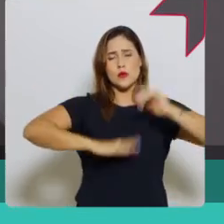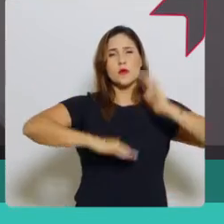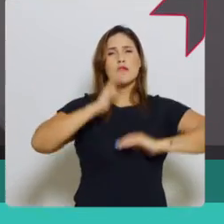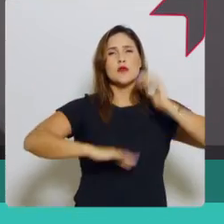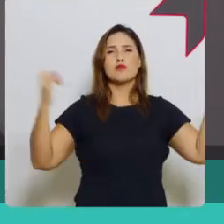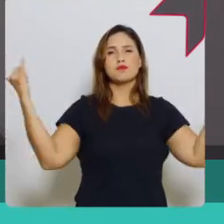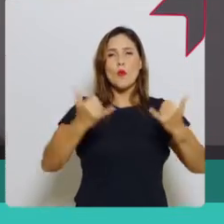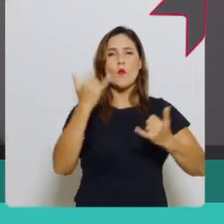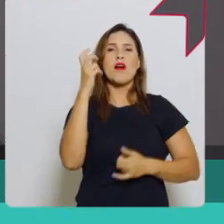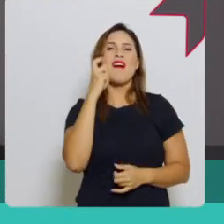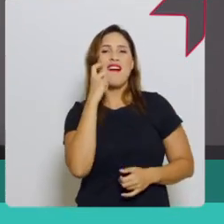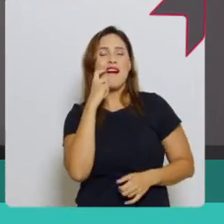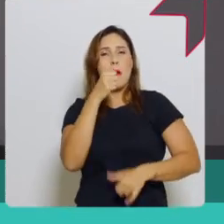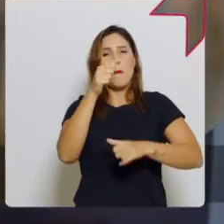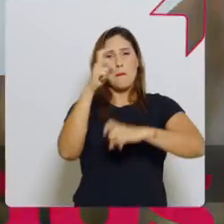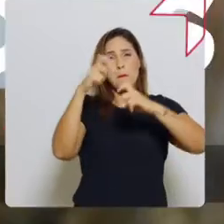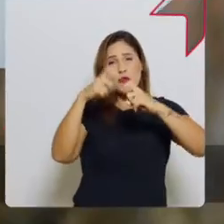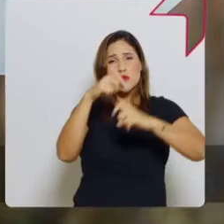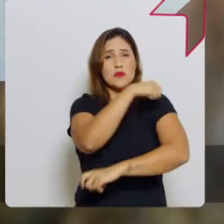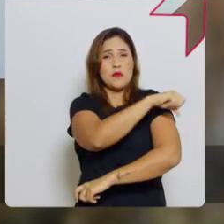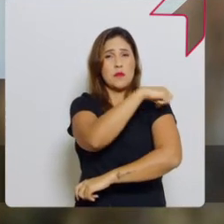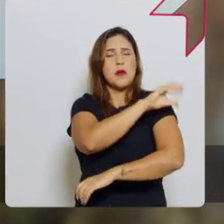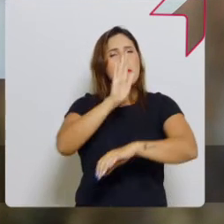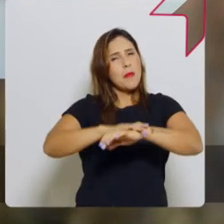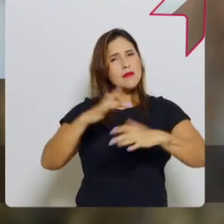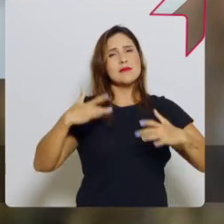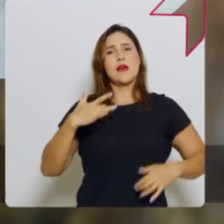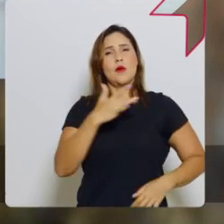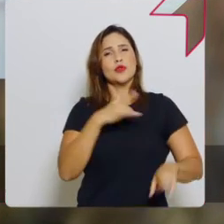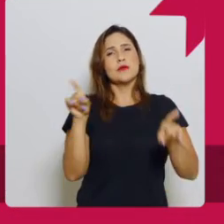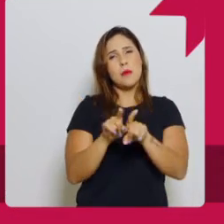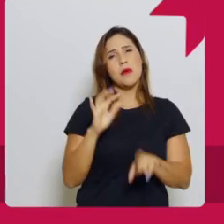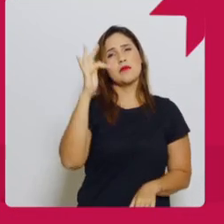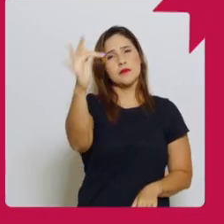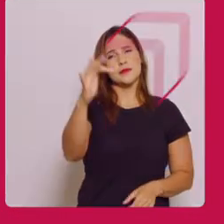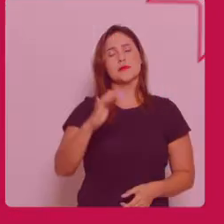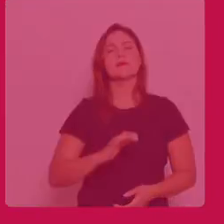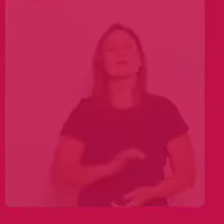nutricionistas, médicos e enfermeiros. Isso é Mais Saúde para Todos. E Mais Saúde também é futuro. Mais Saúde